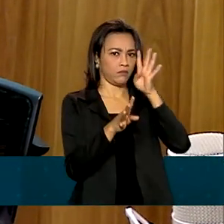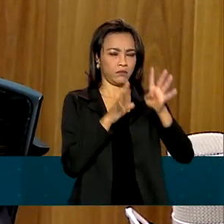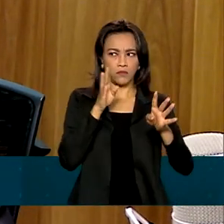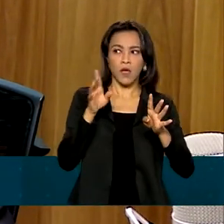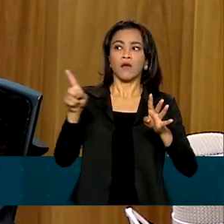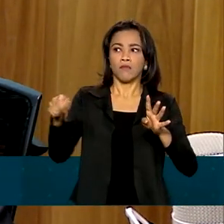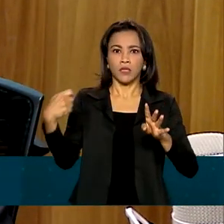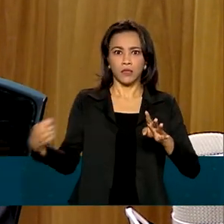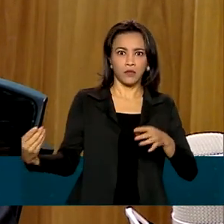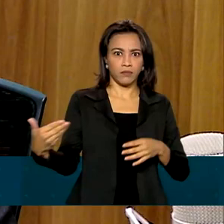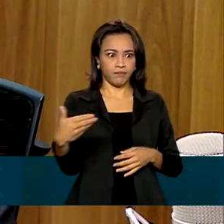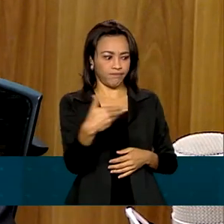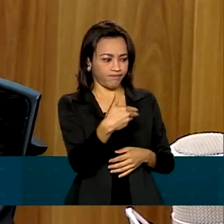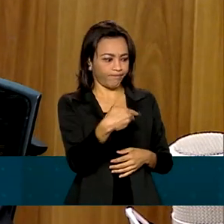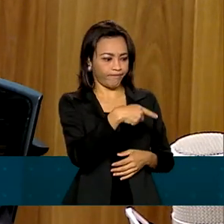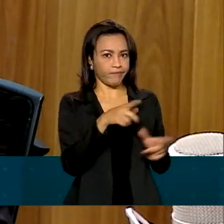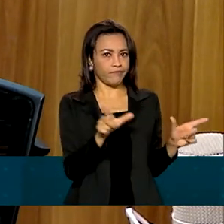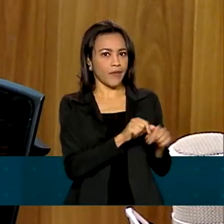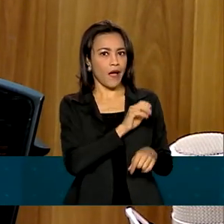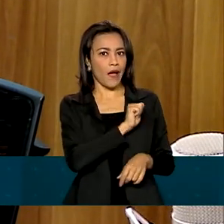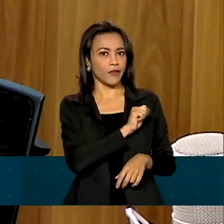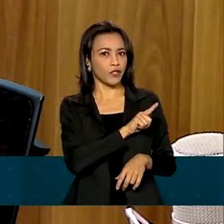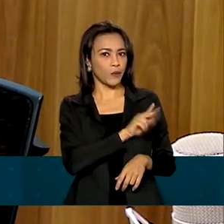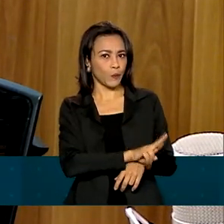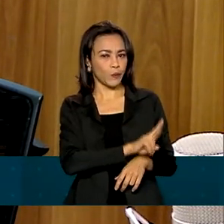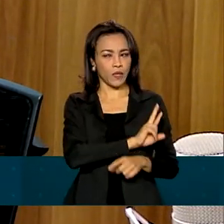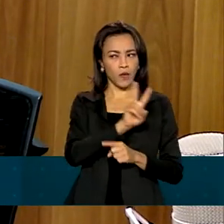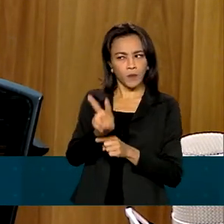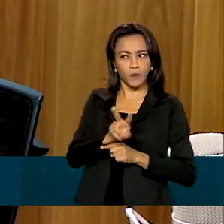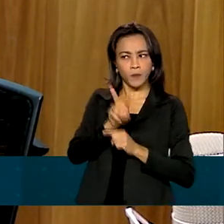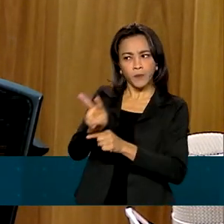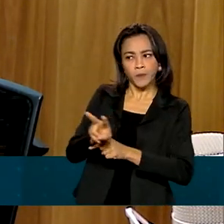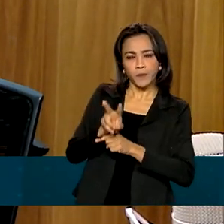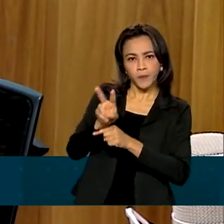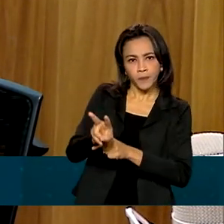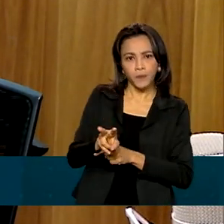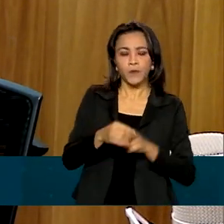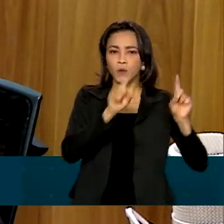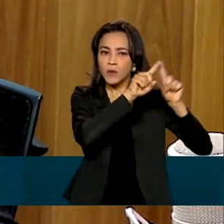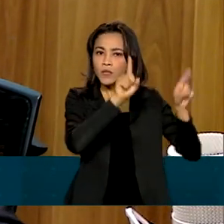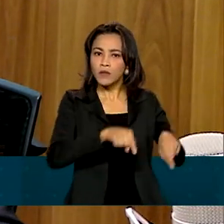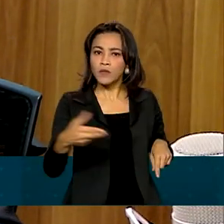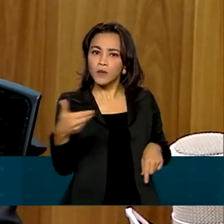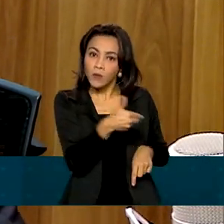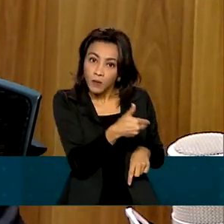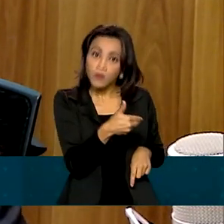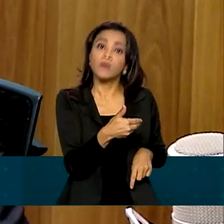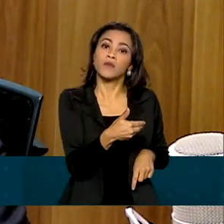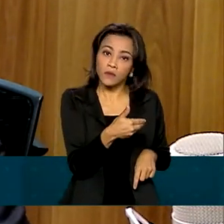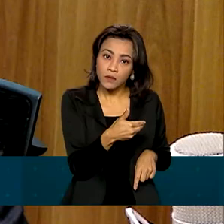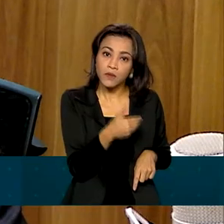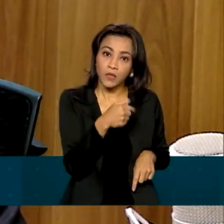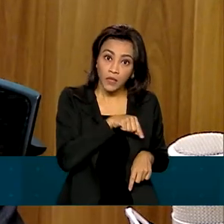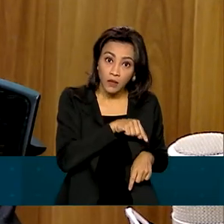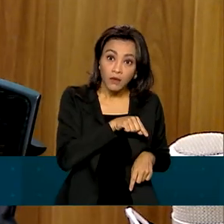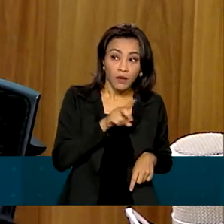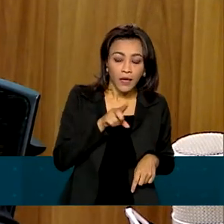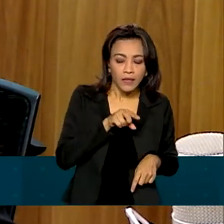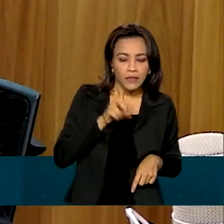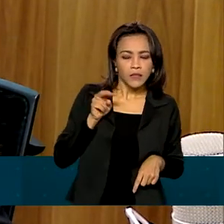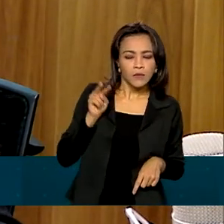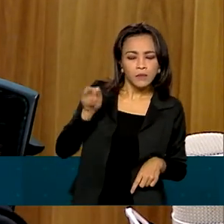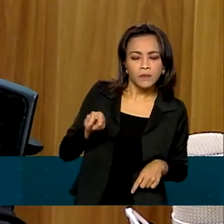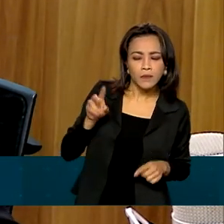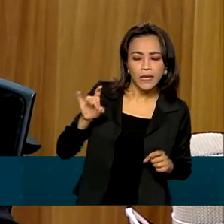passar pela assessoria da Advocacia Geral da União. Nós já temos servidores da Advocacia Geral da União, membros da casa, em cada ministério, que são as